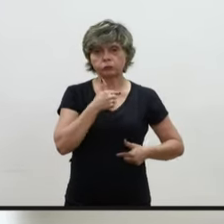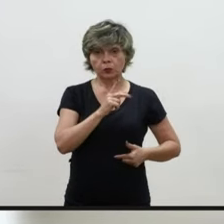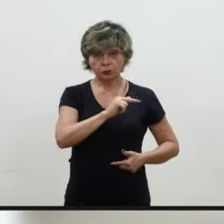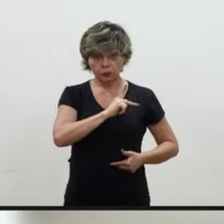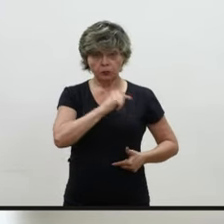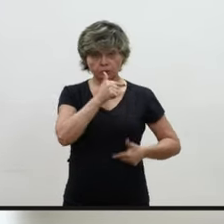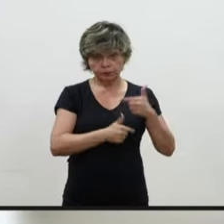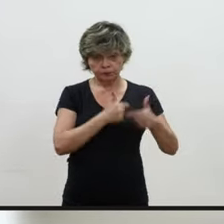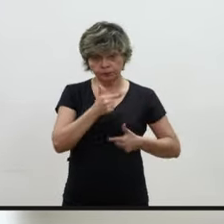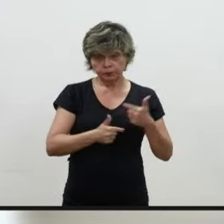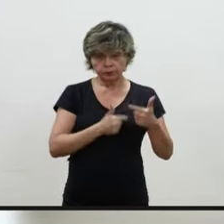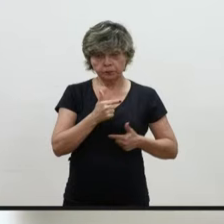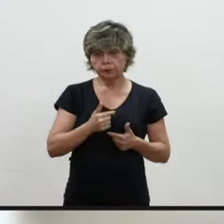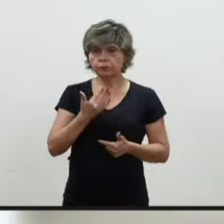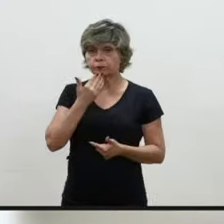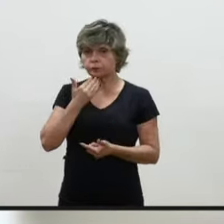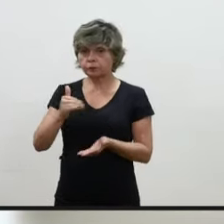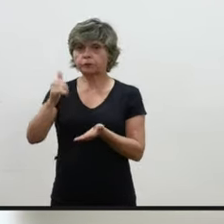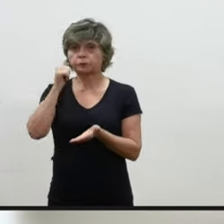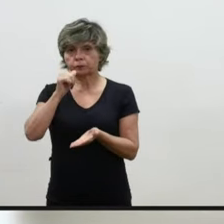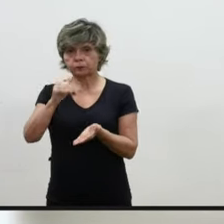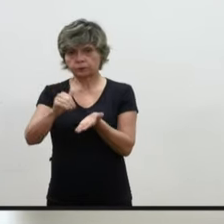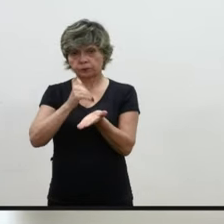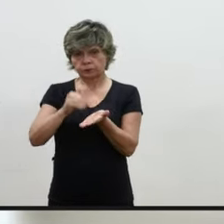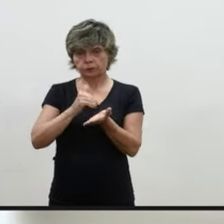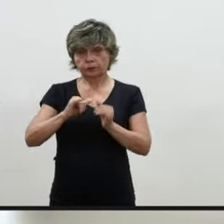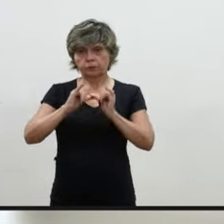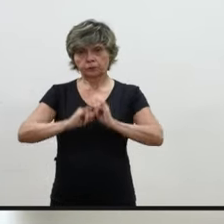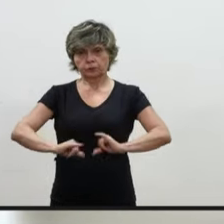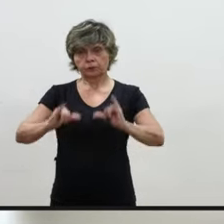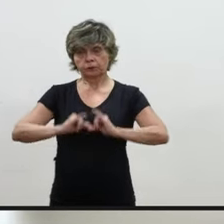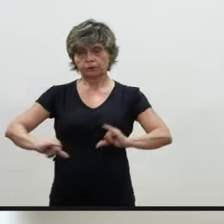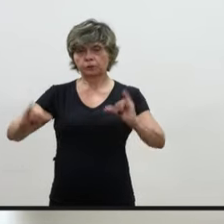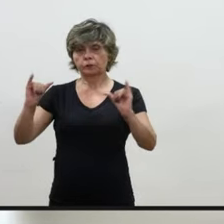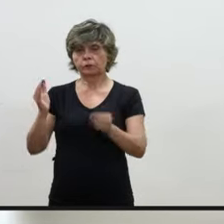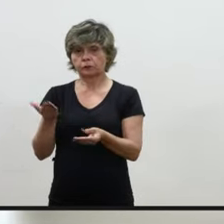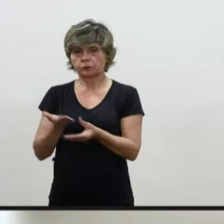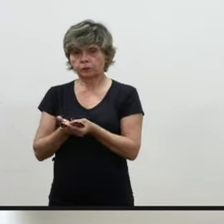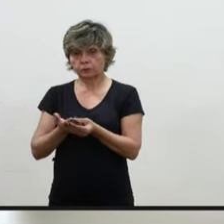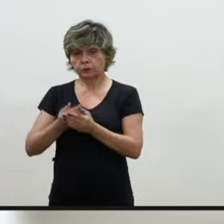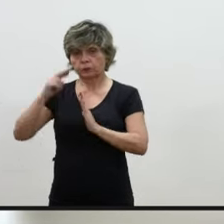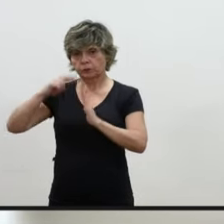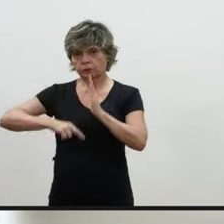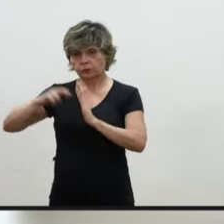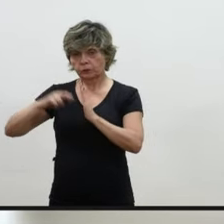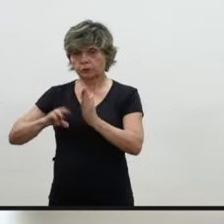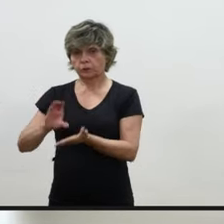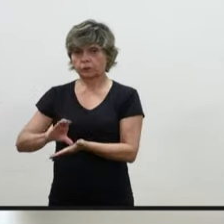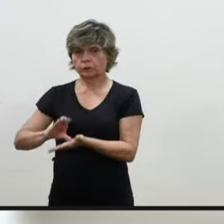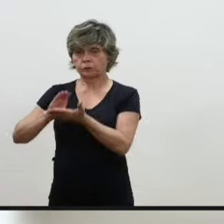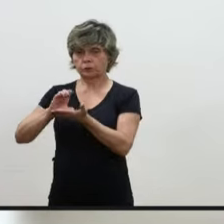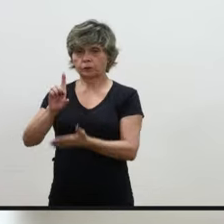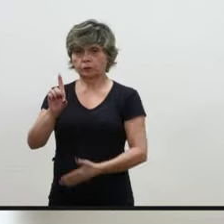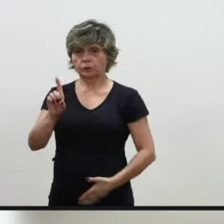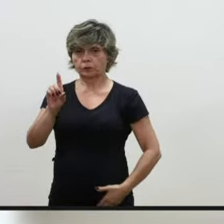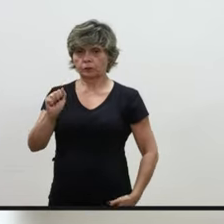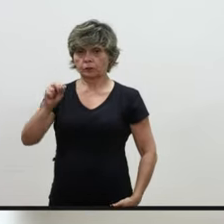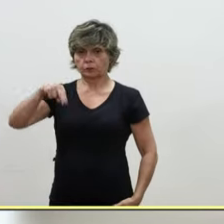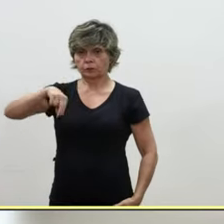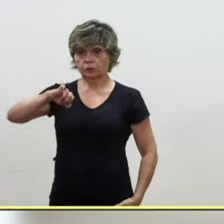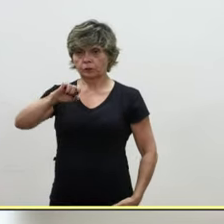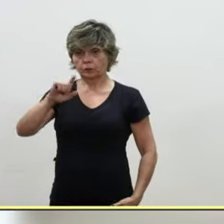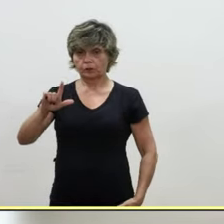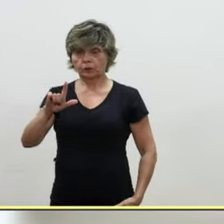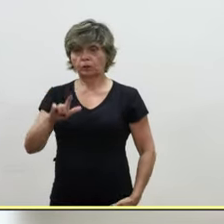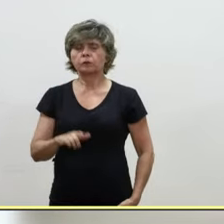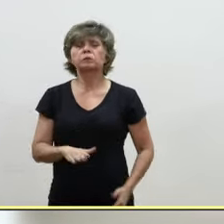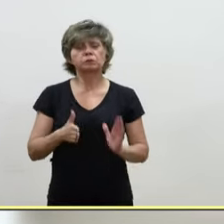passa a palavra à senhora secretária, na doutrina dos processos de relatoria do conselheiro Daniel Augusto Goulart. Na